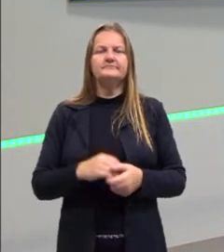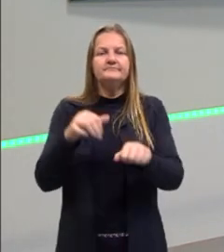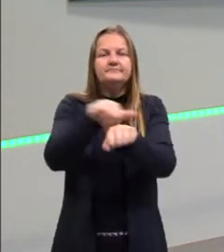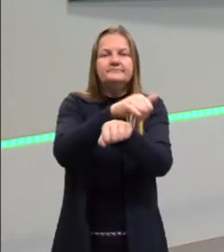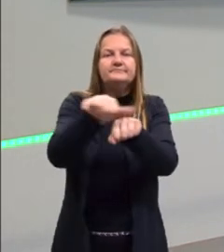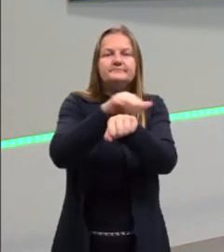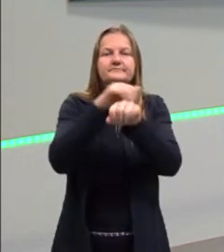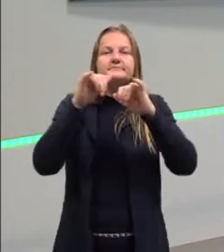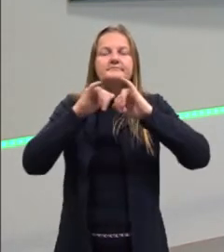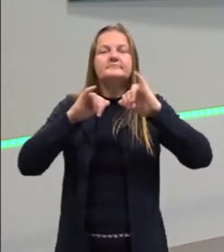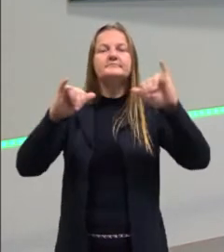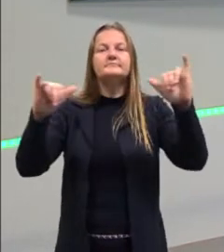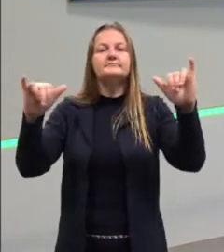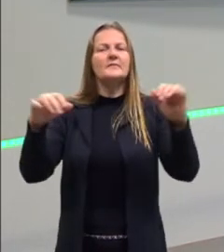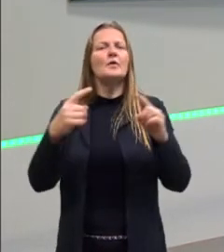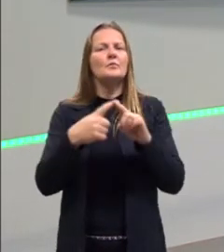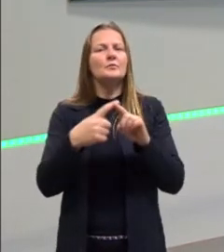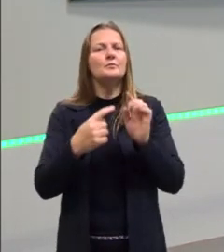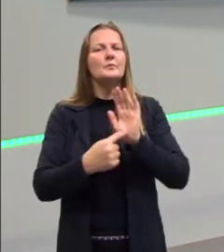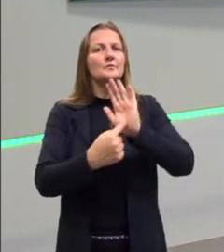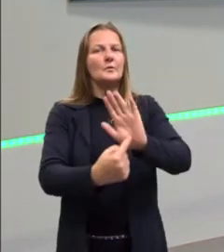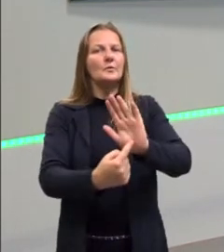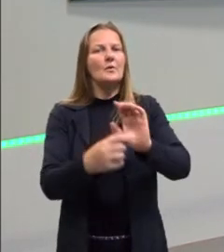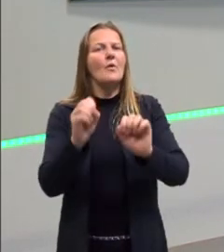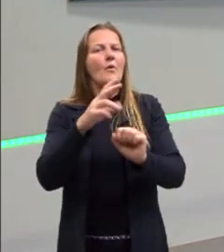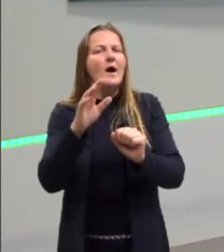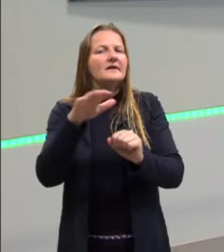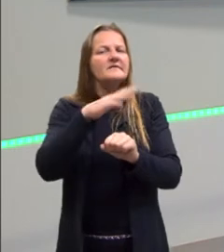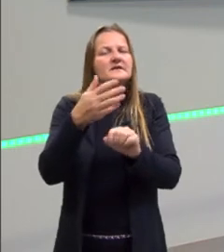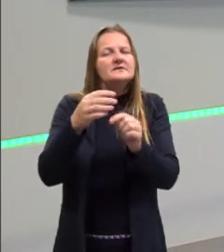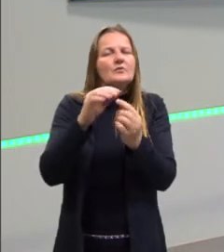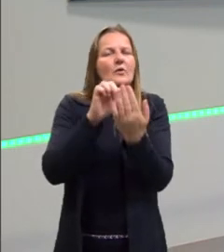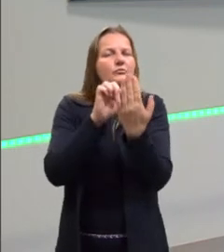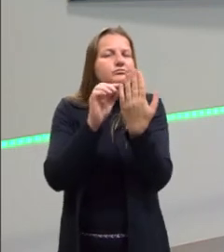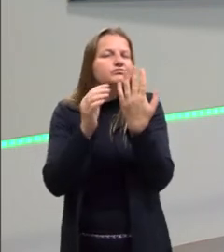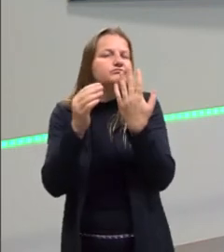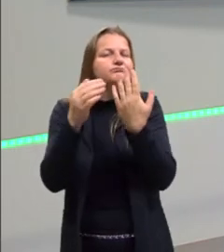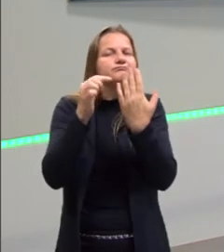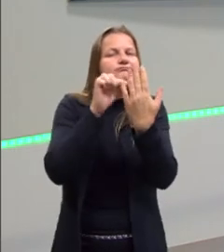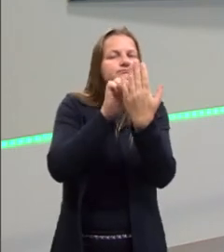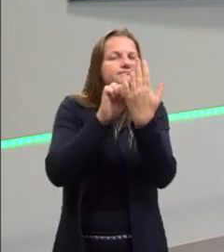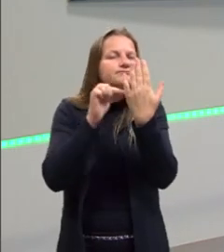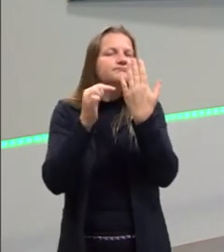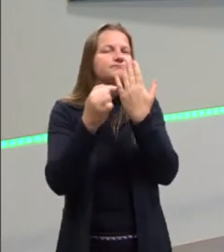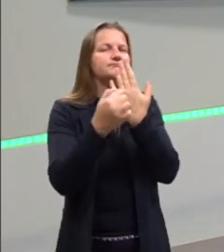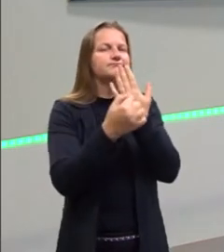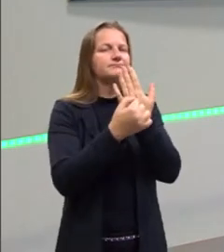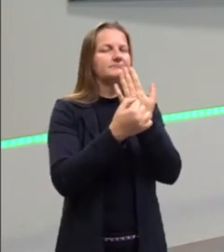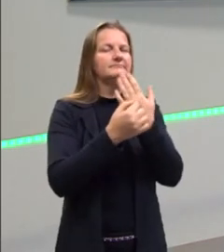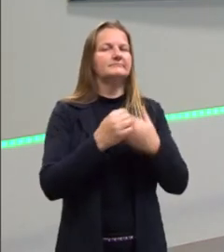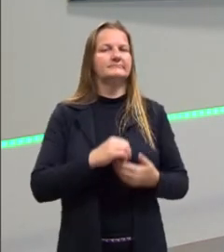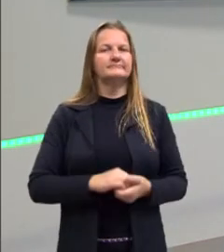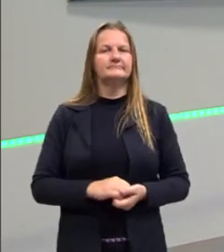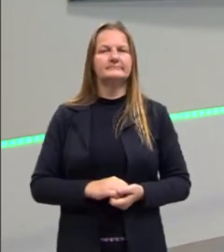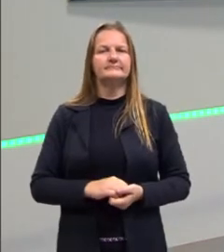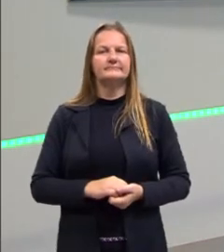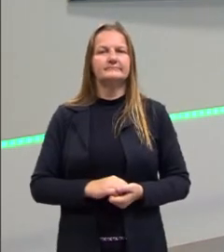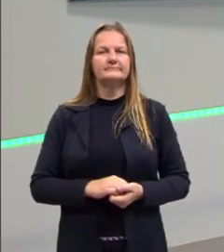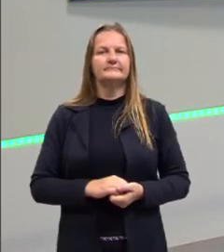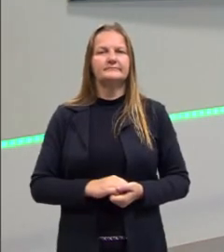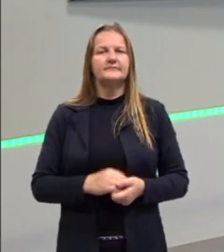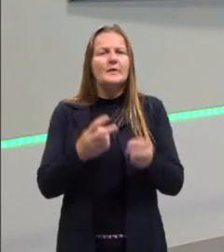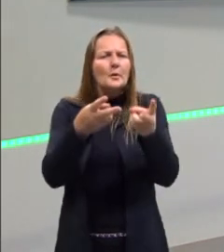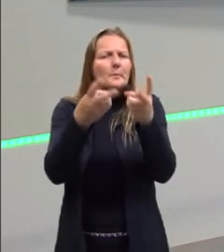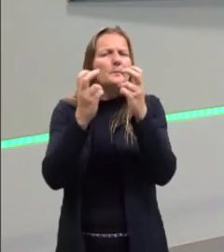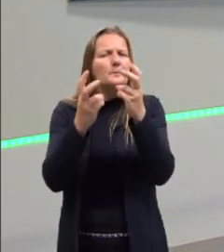explícita ou de forma implícita, muitas vezes. Vamos perceber aqui, então. O que